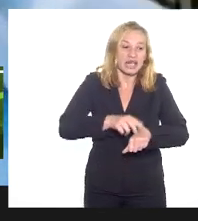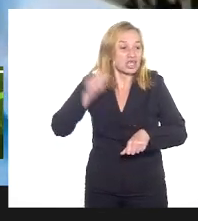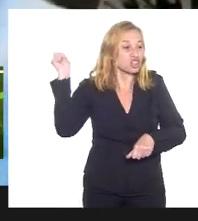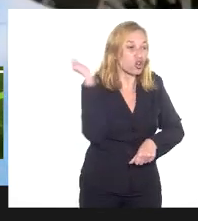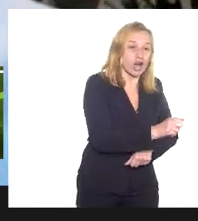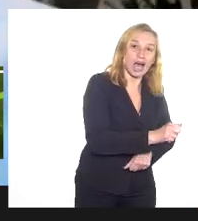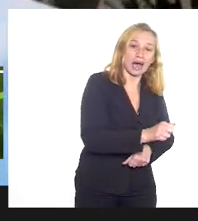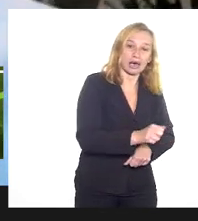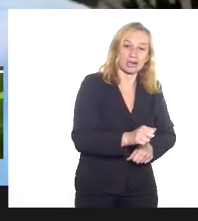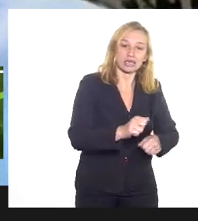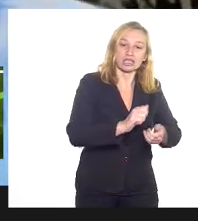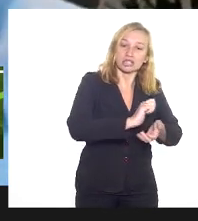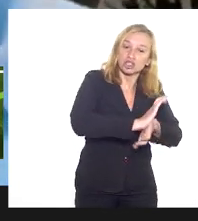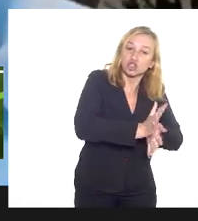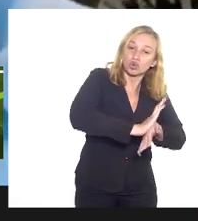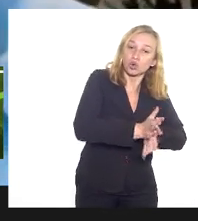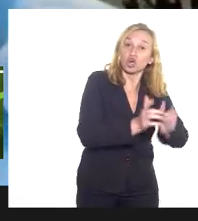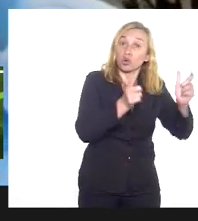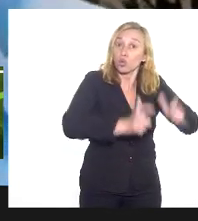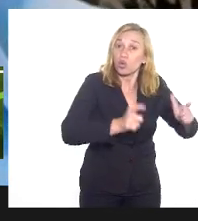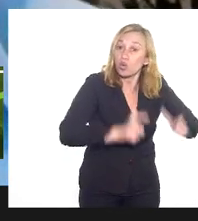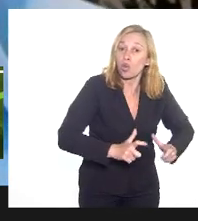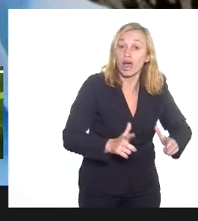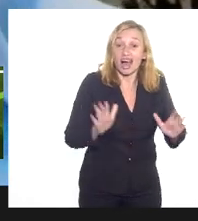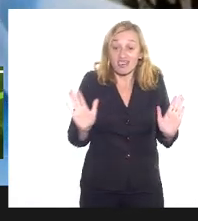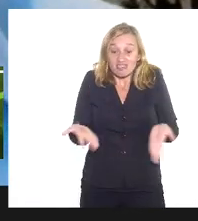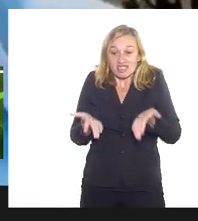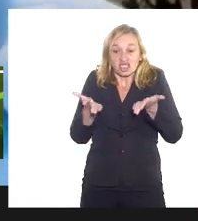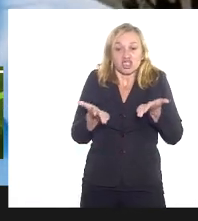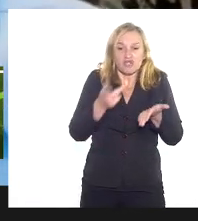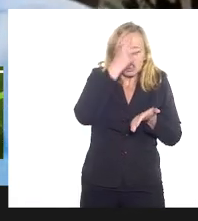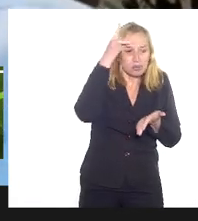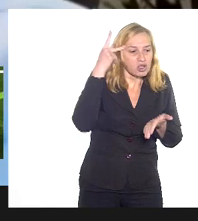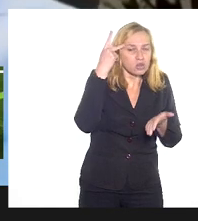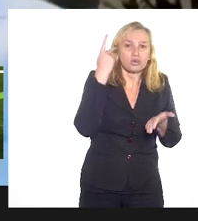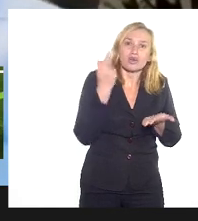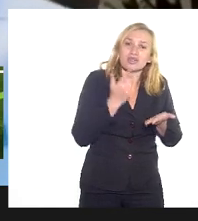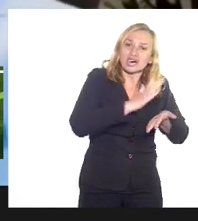quem, porque estimula as pessoas, os seguidores,